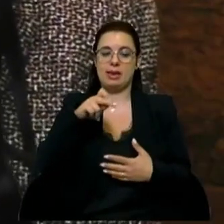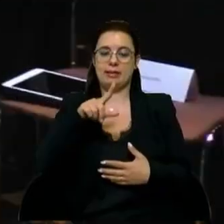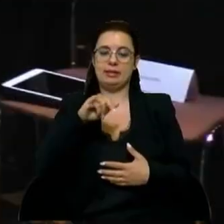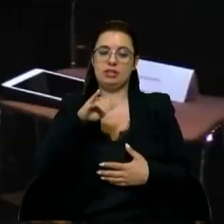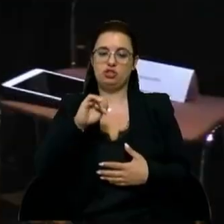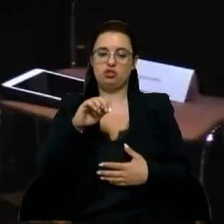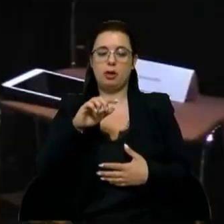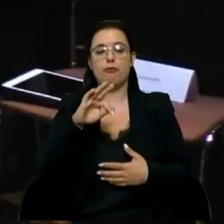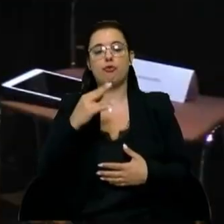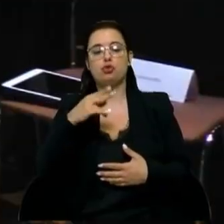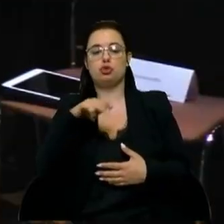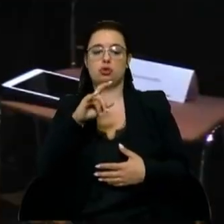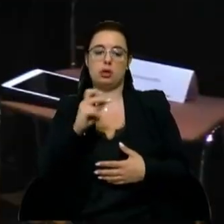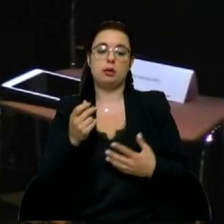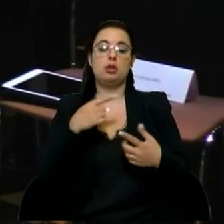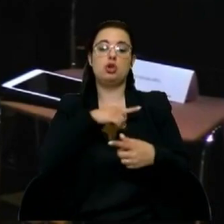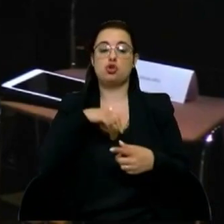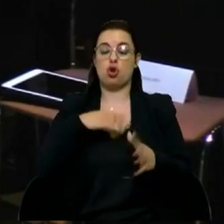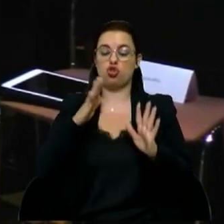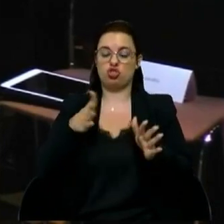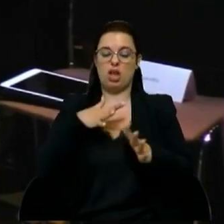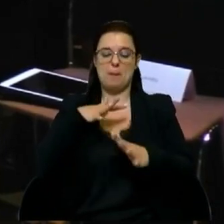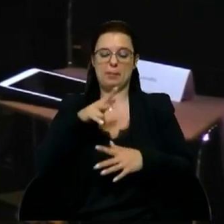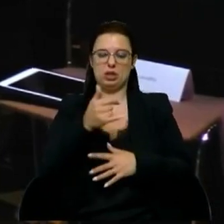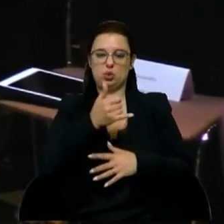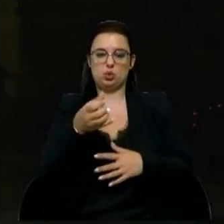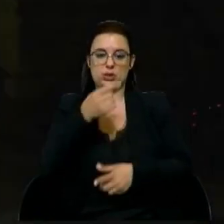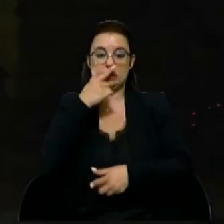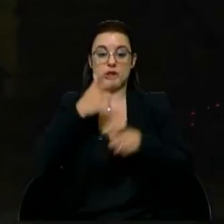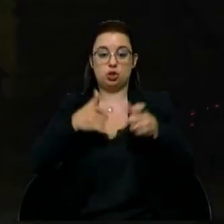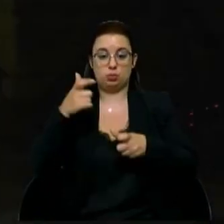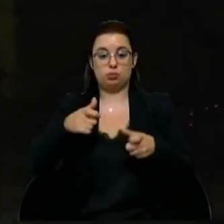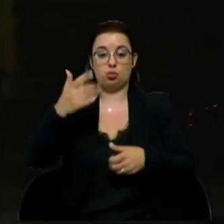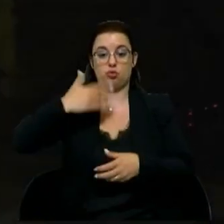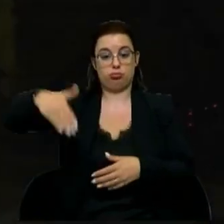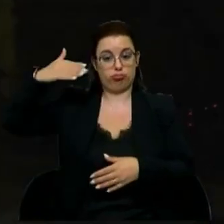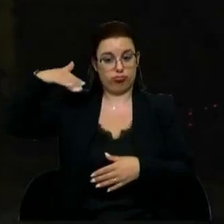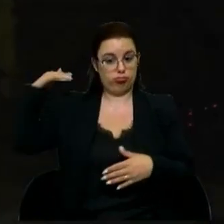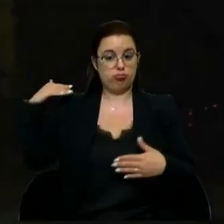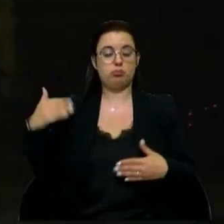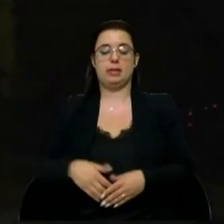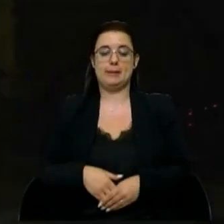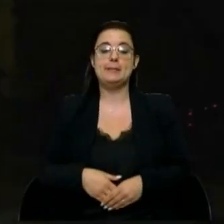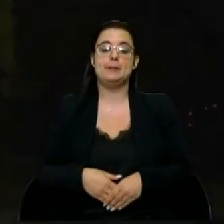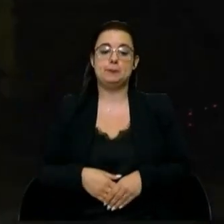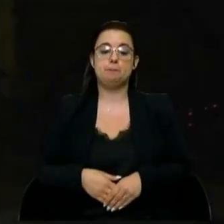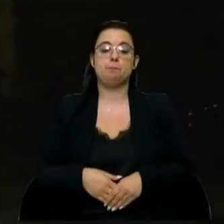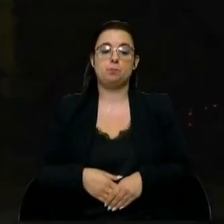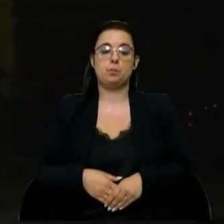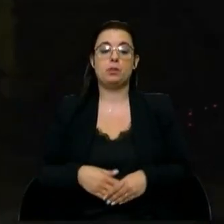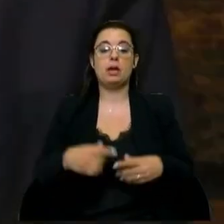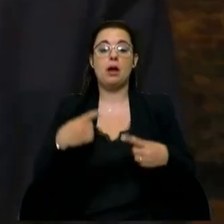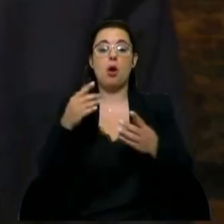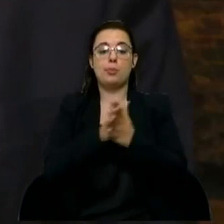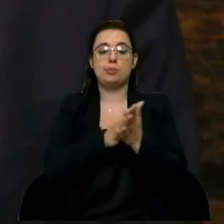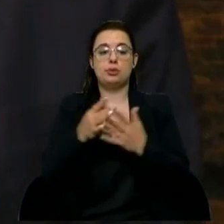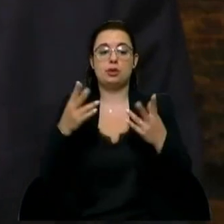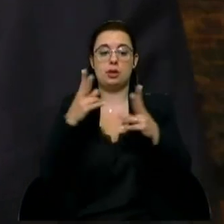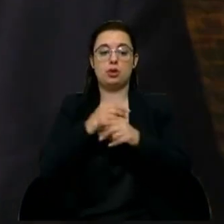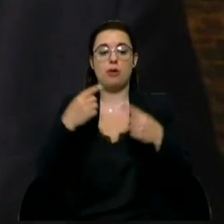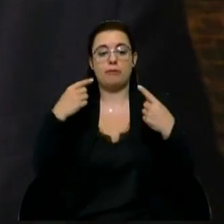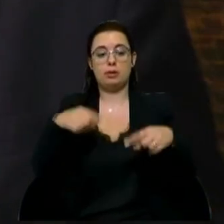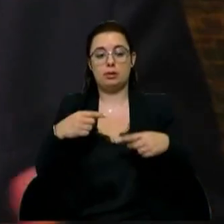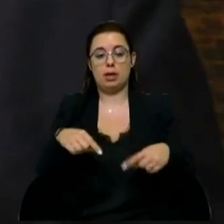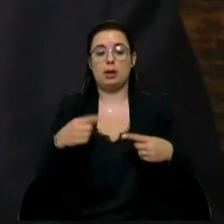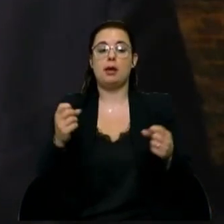nem no site. Temos já 1.200 pessoas formadas nas edições anteriores, que têm uma oportunidade nova na sua